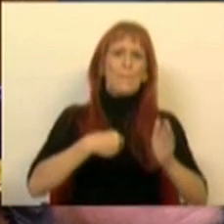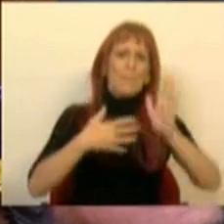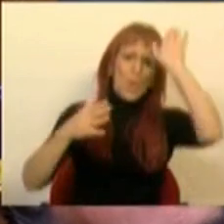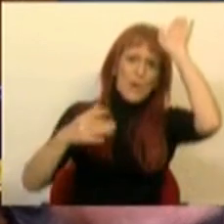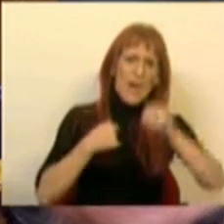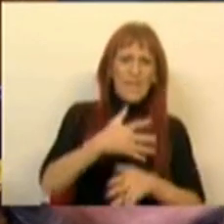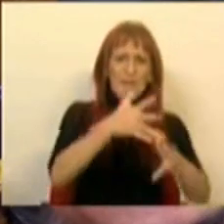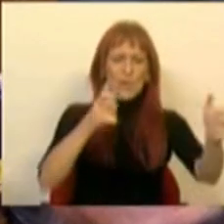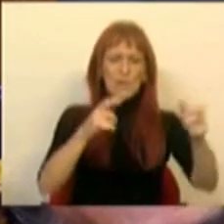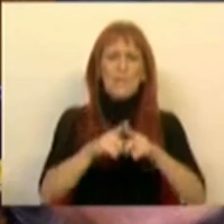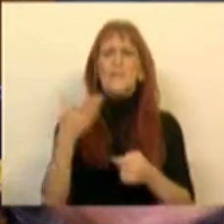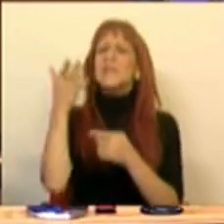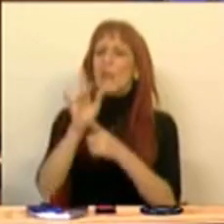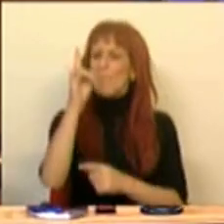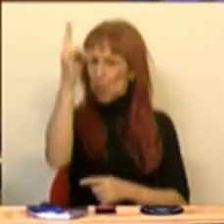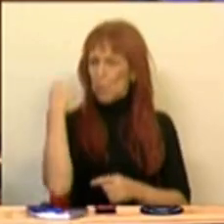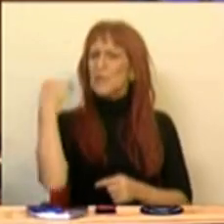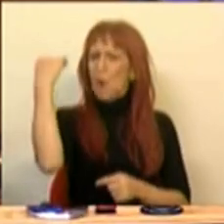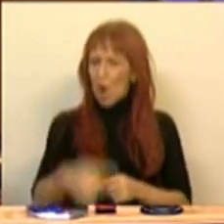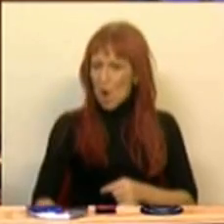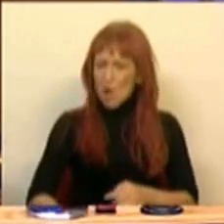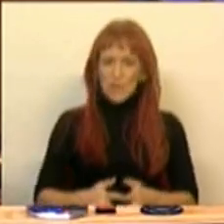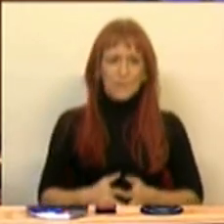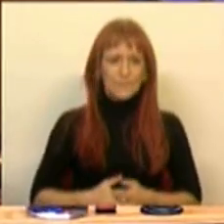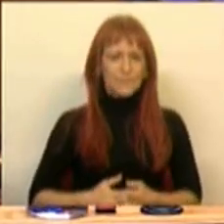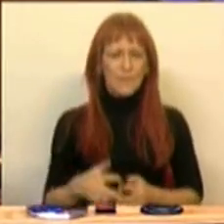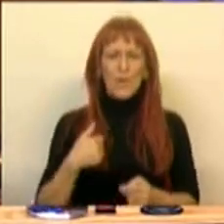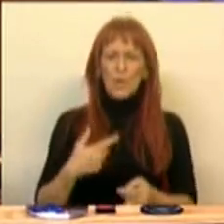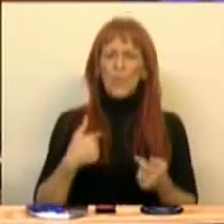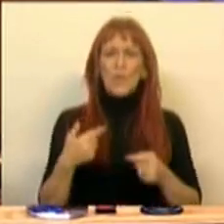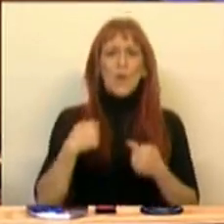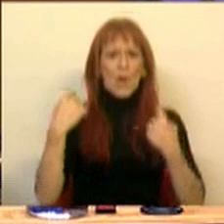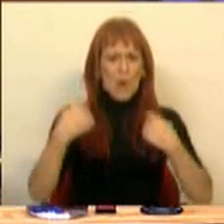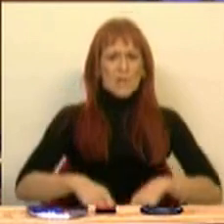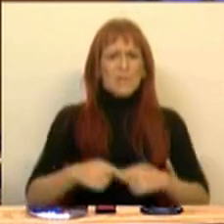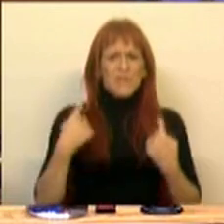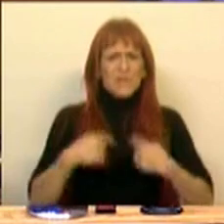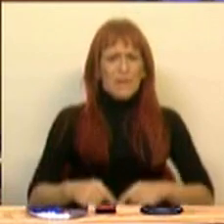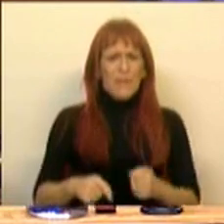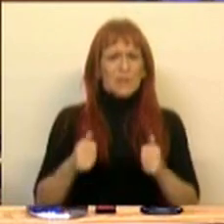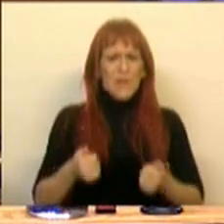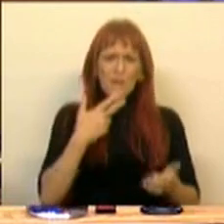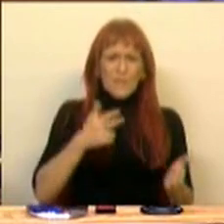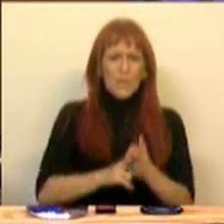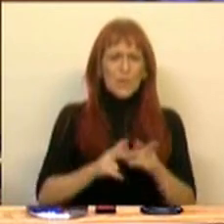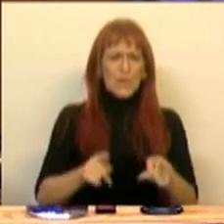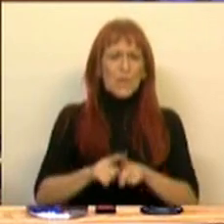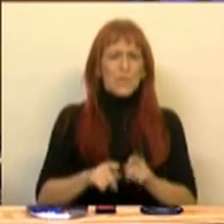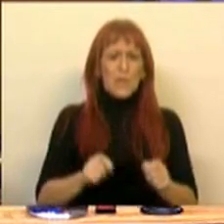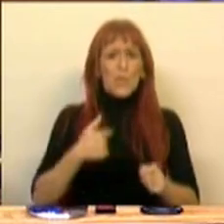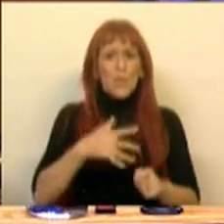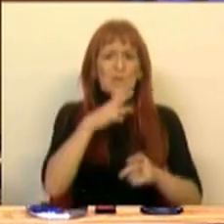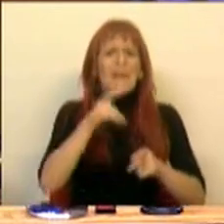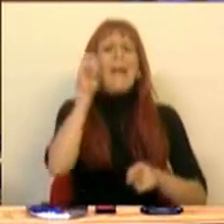Mas temos um exemplo, mas tivemos um bordeiro case study, como